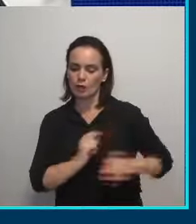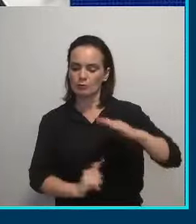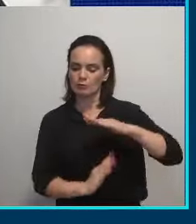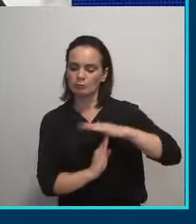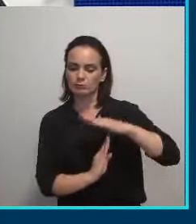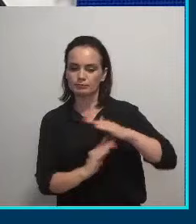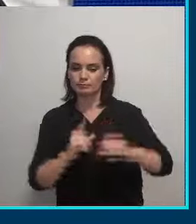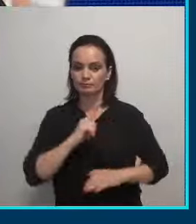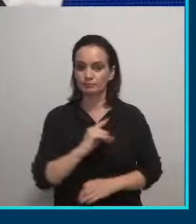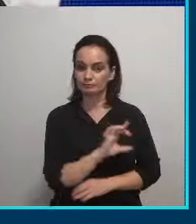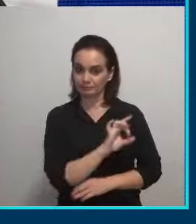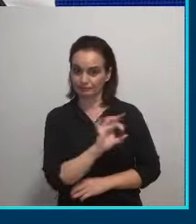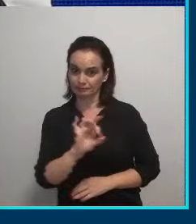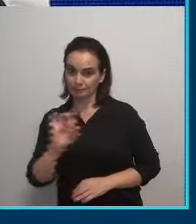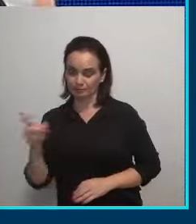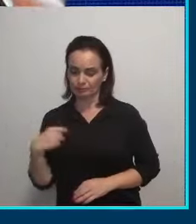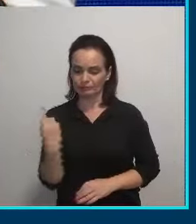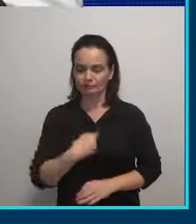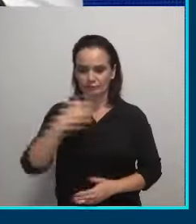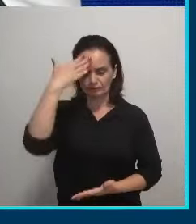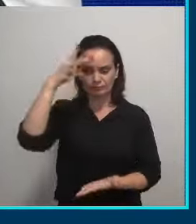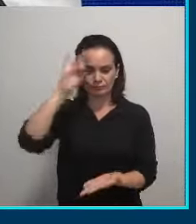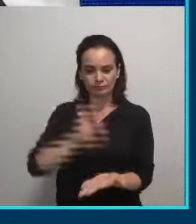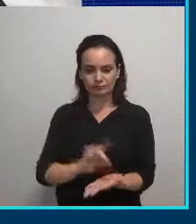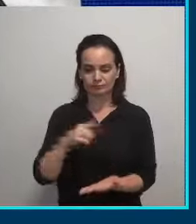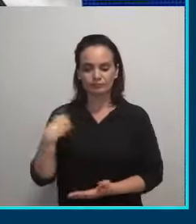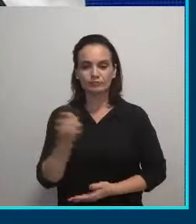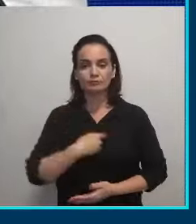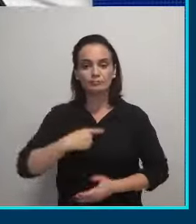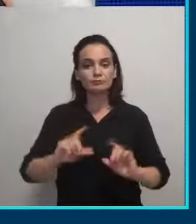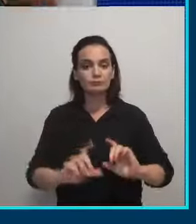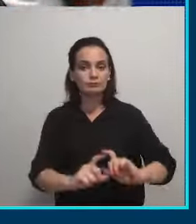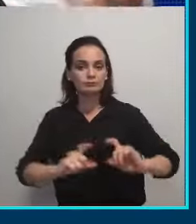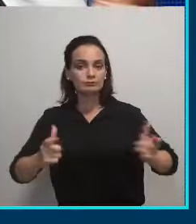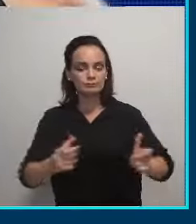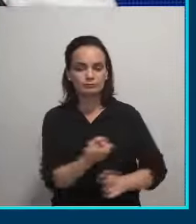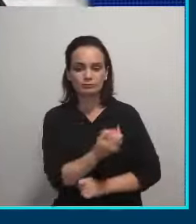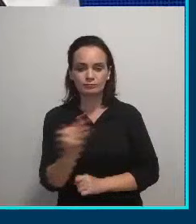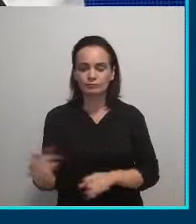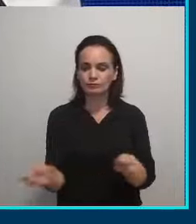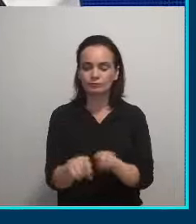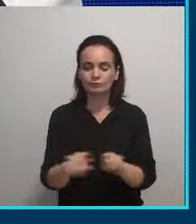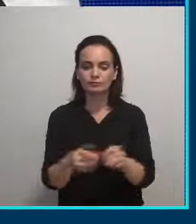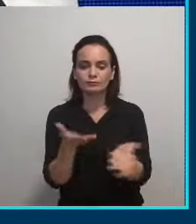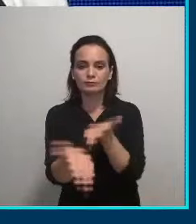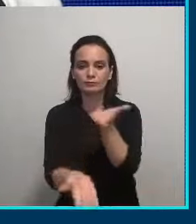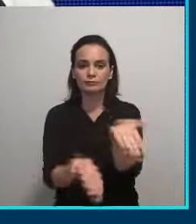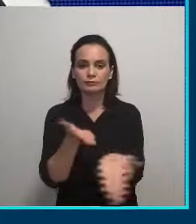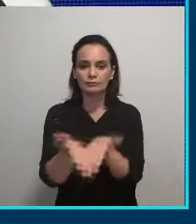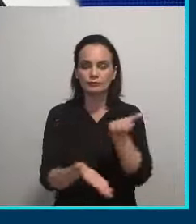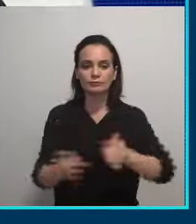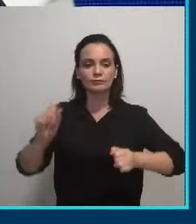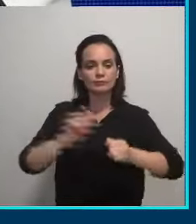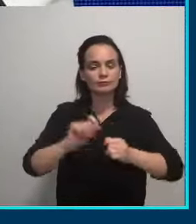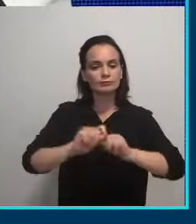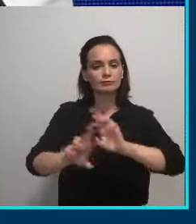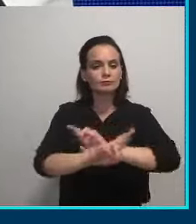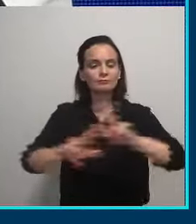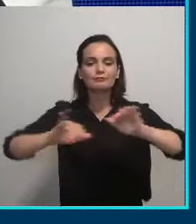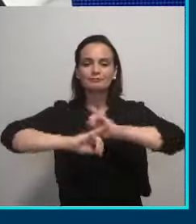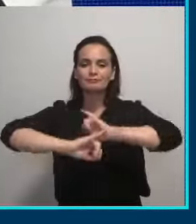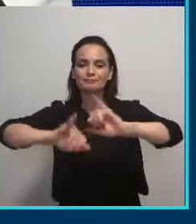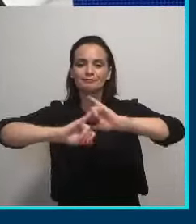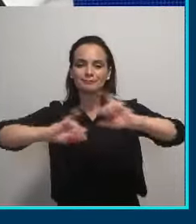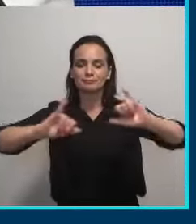deles vai ter. Então, nós temos certeza que vamos aumentar o número, expandir o atendimento e fazer muita campanha